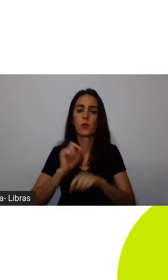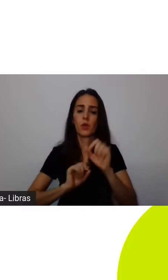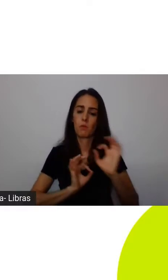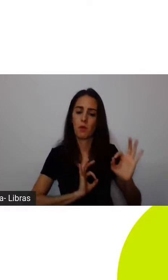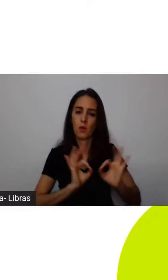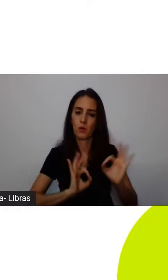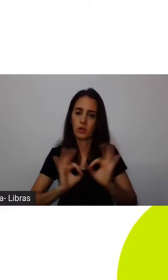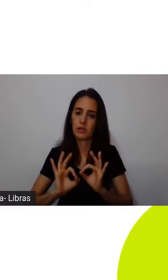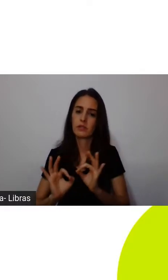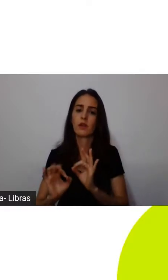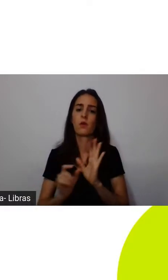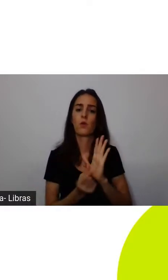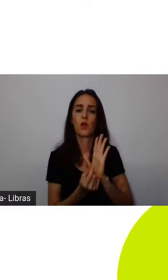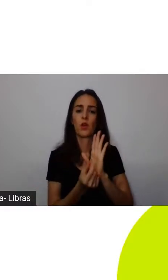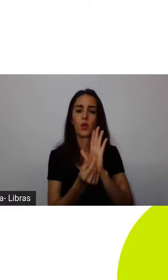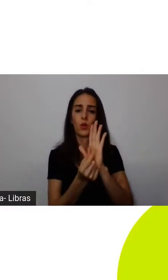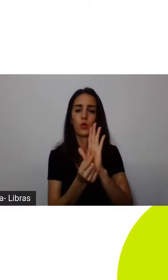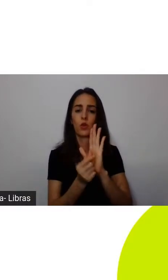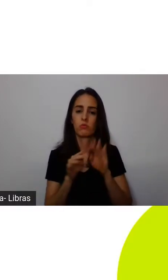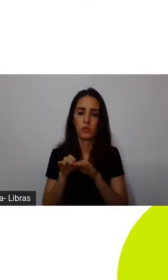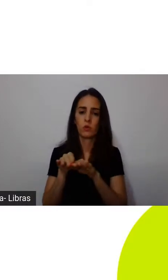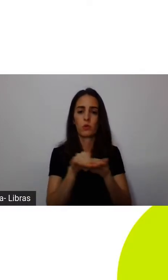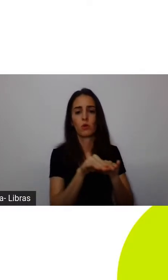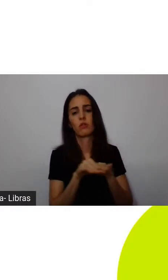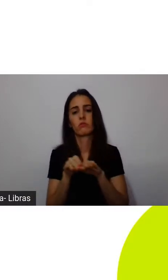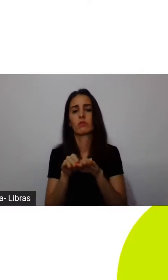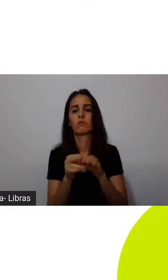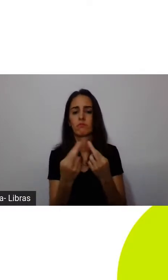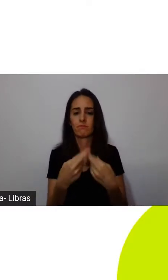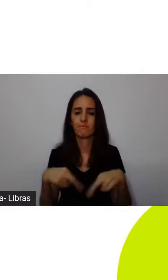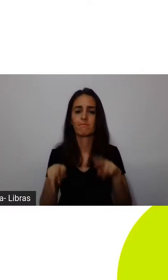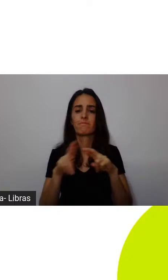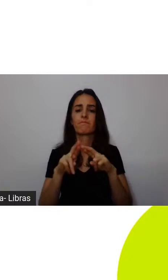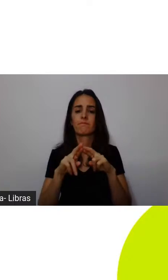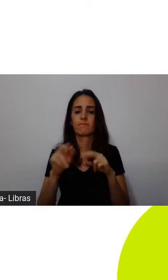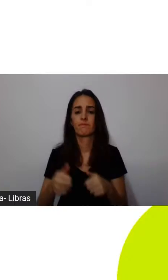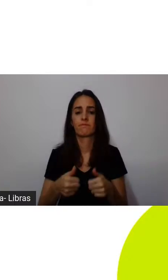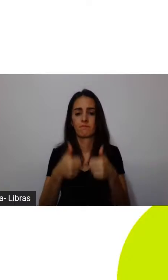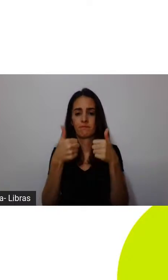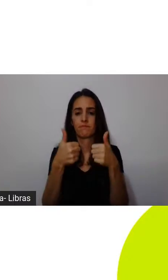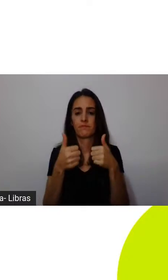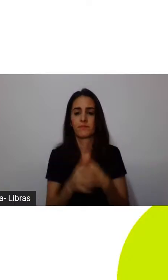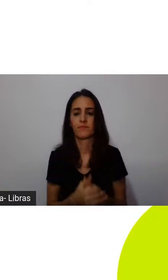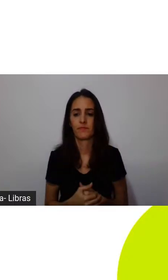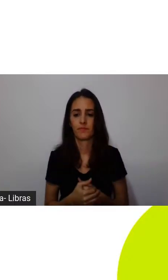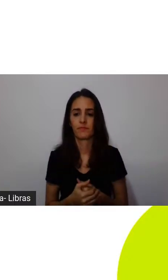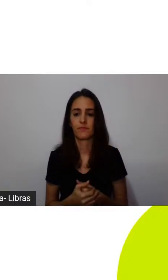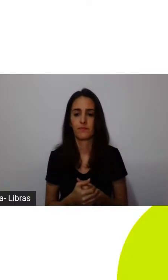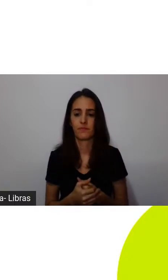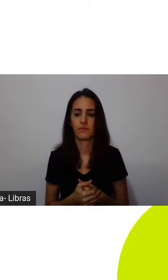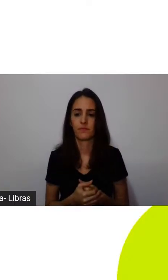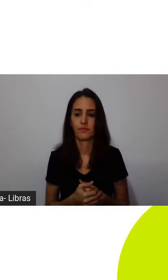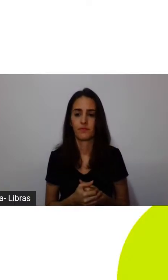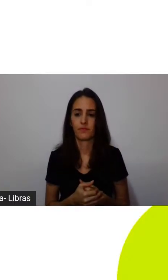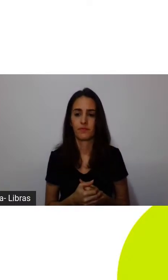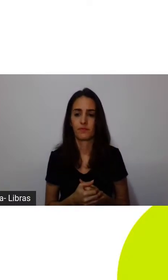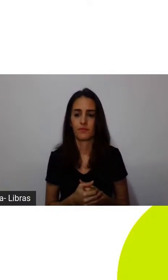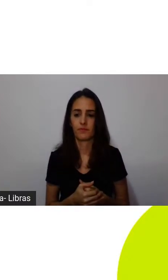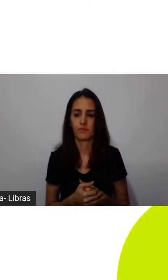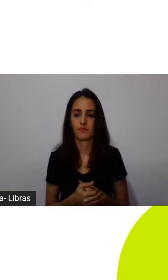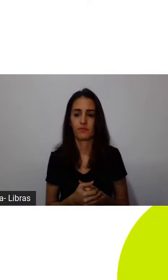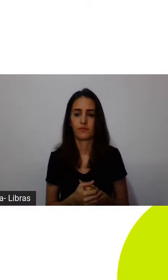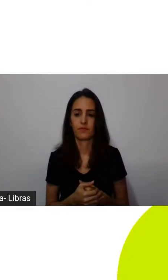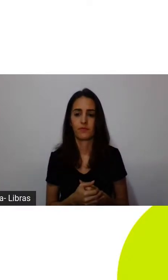econômico mais inclusivo, equitativo e regenerativo, nas palavras deles. Exemplos de negócios aí,